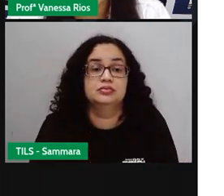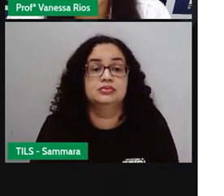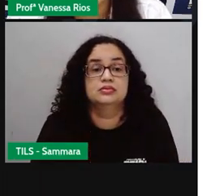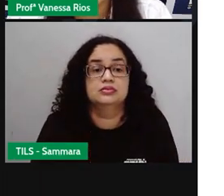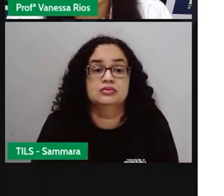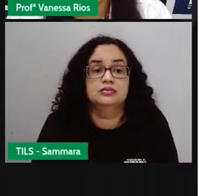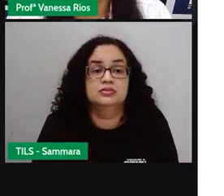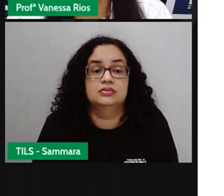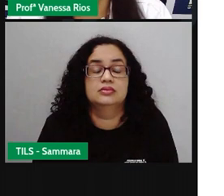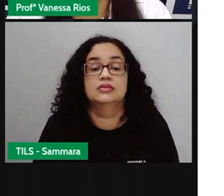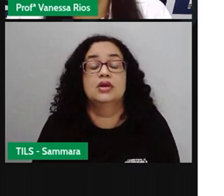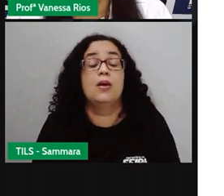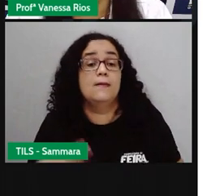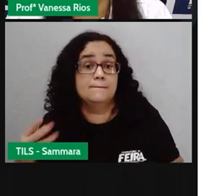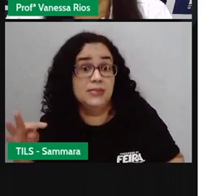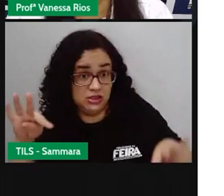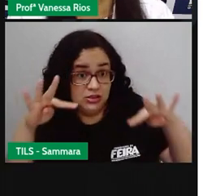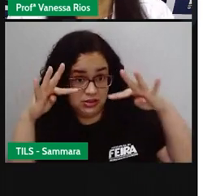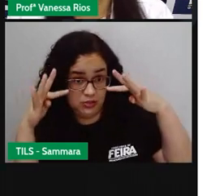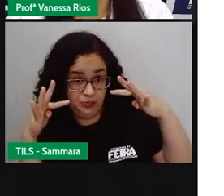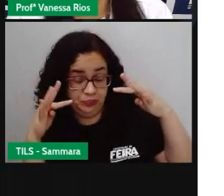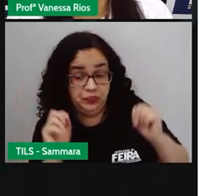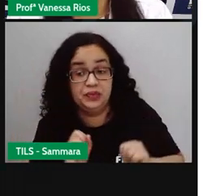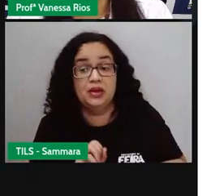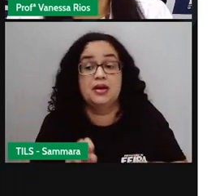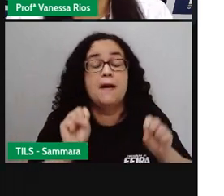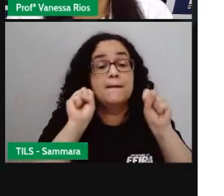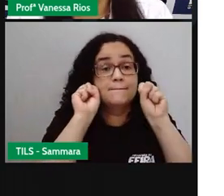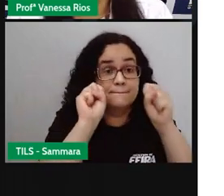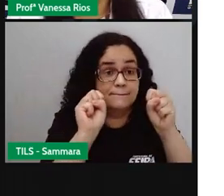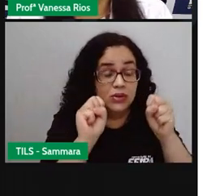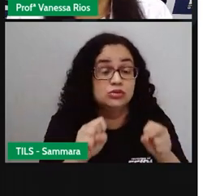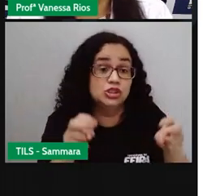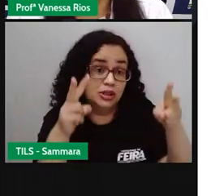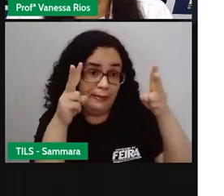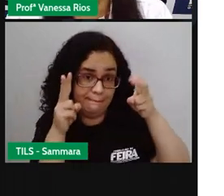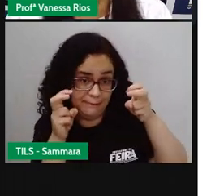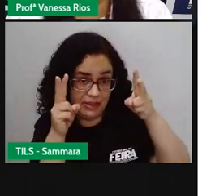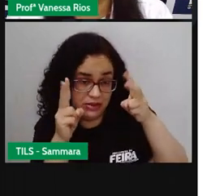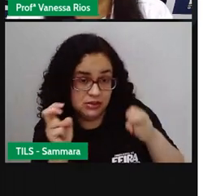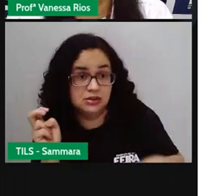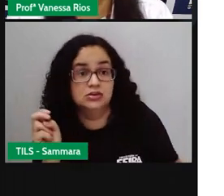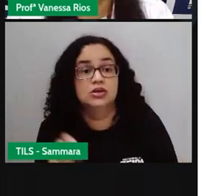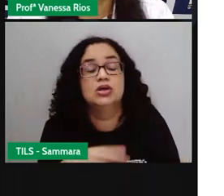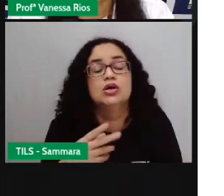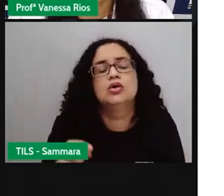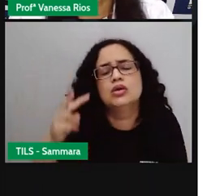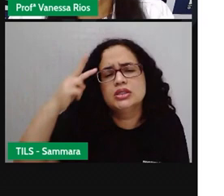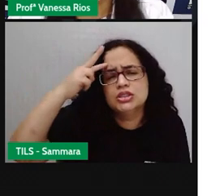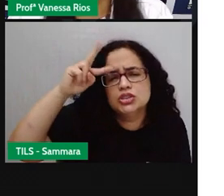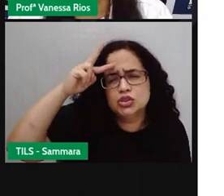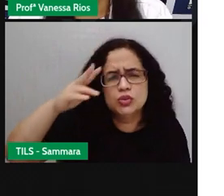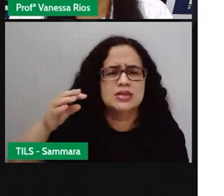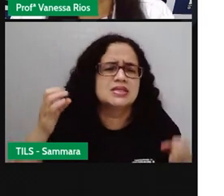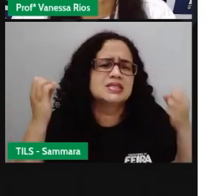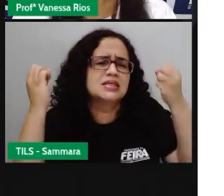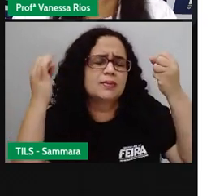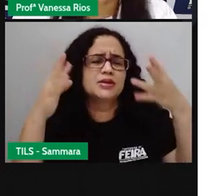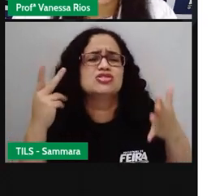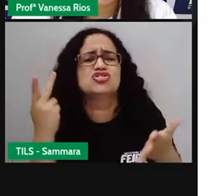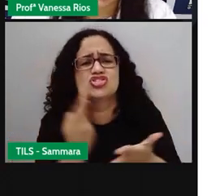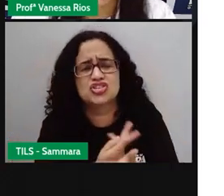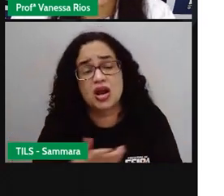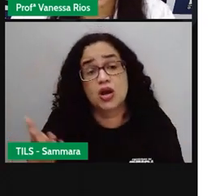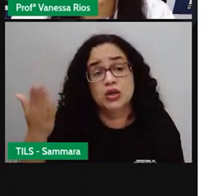E, olhem só, o que a gente pode perceber? Quando ele conta uma história de algo que já